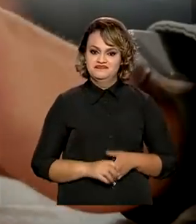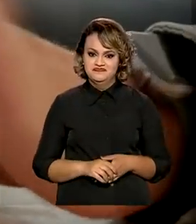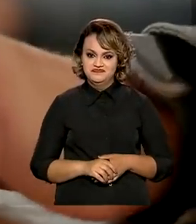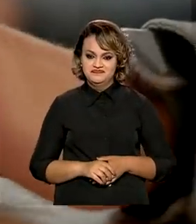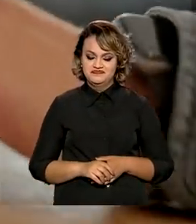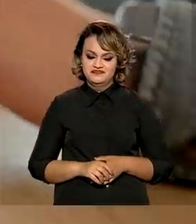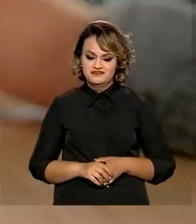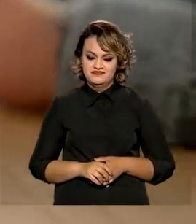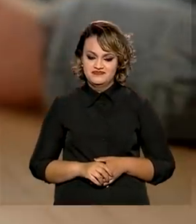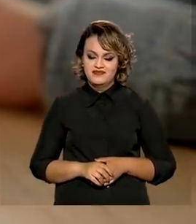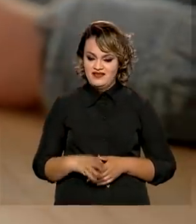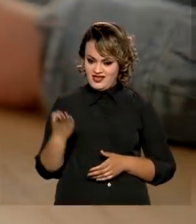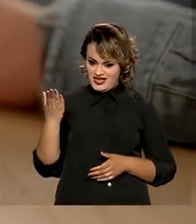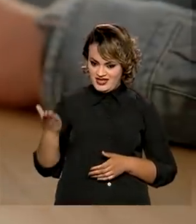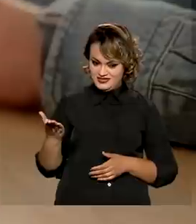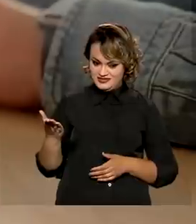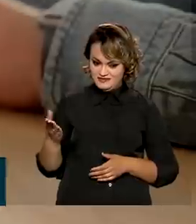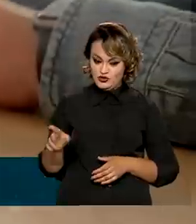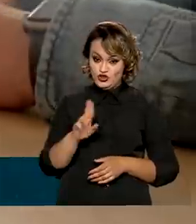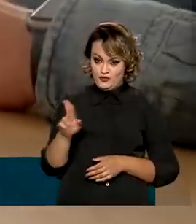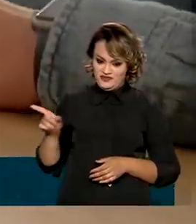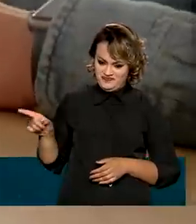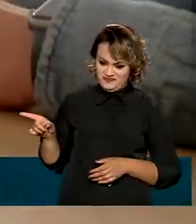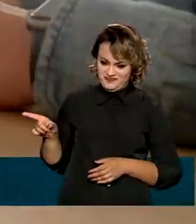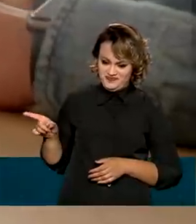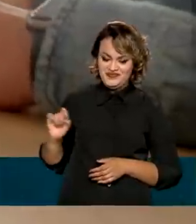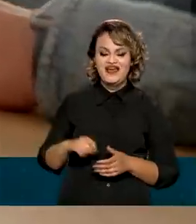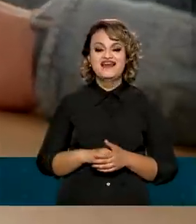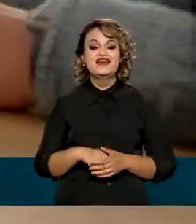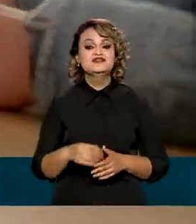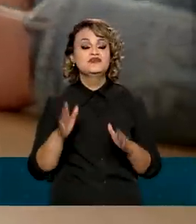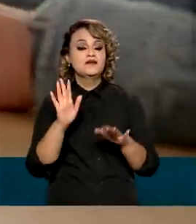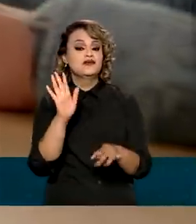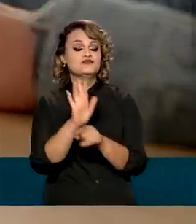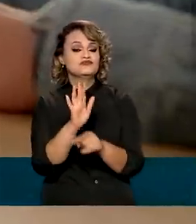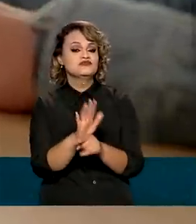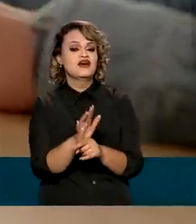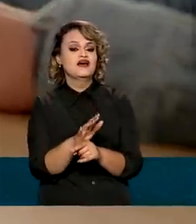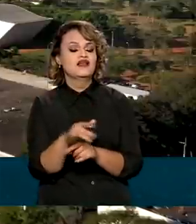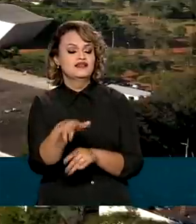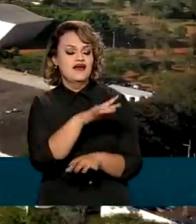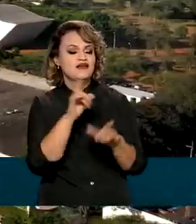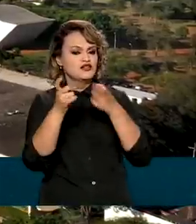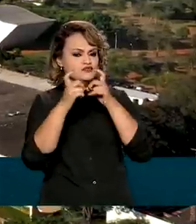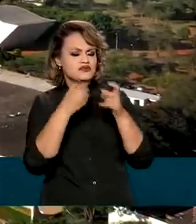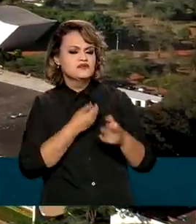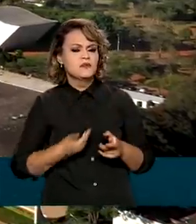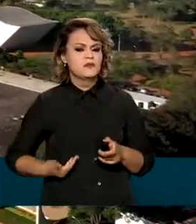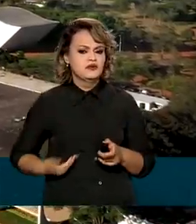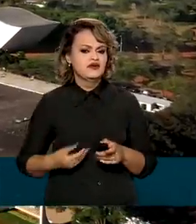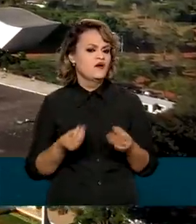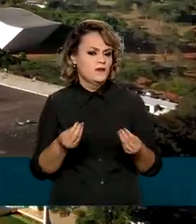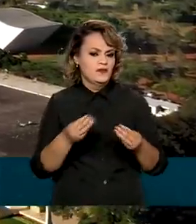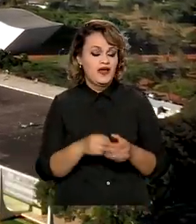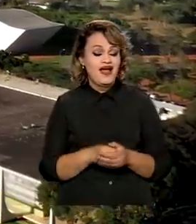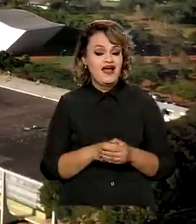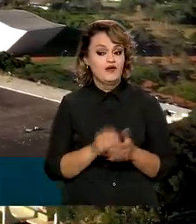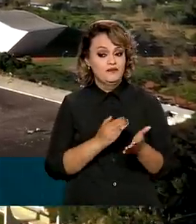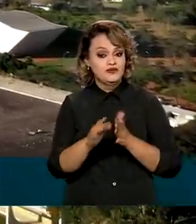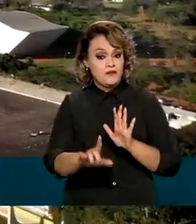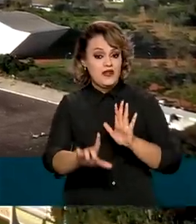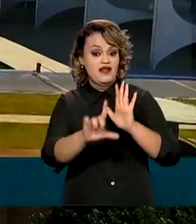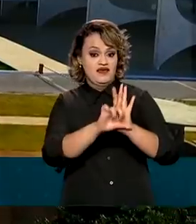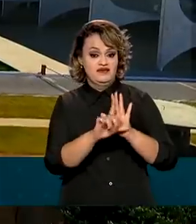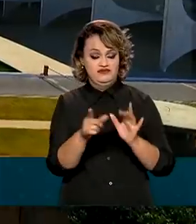O Balcão Único é mais um passo na modernização da administração pública, que começou com a Lei de Liberdade